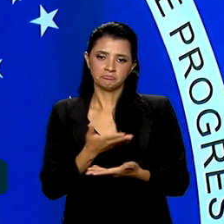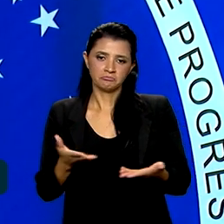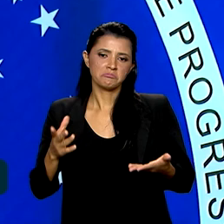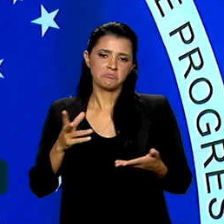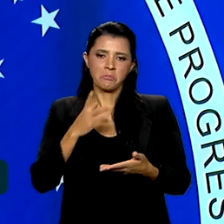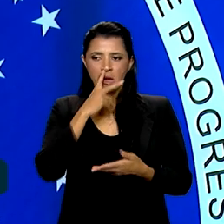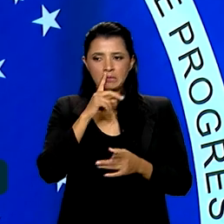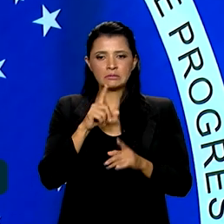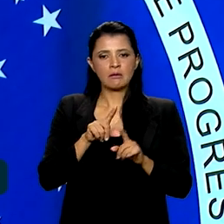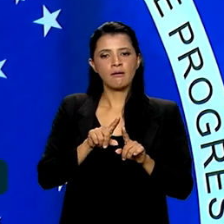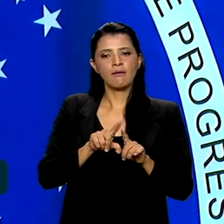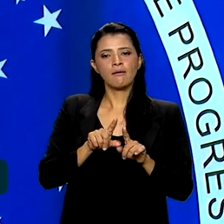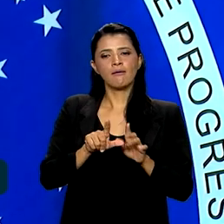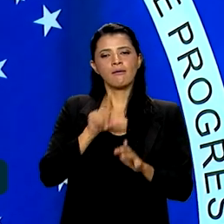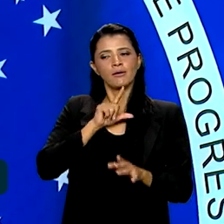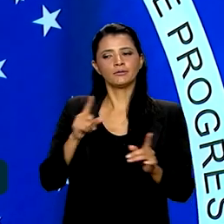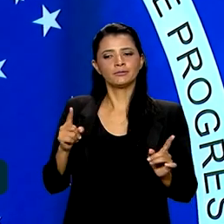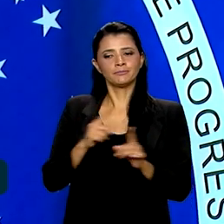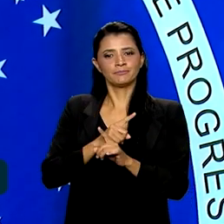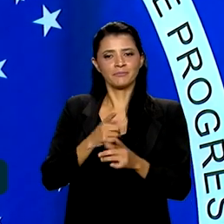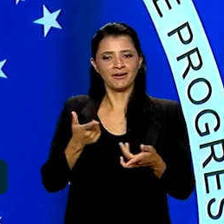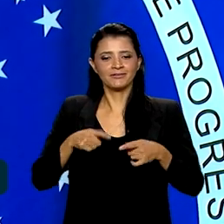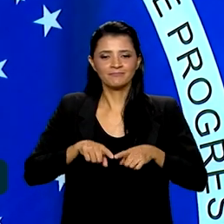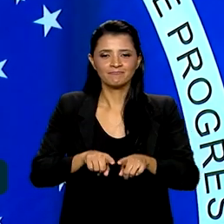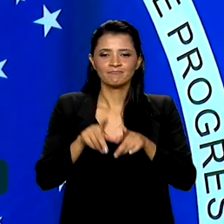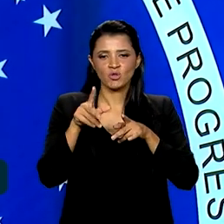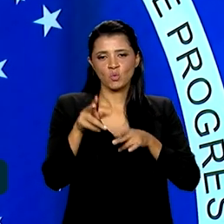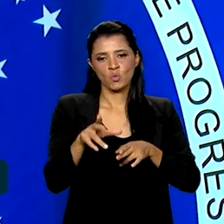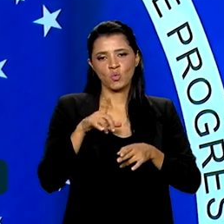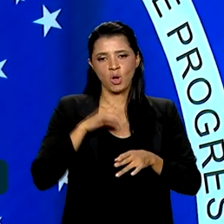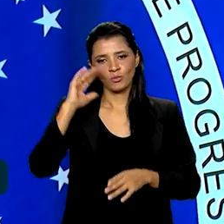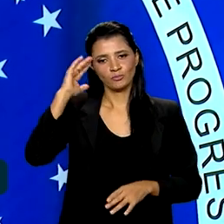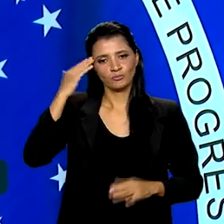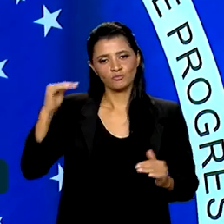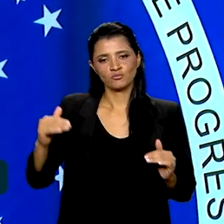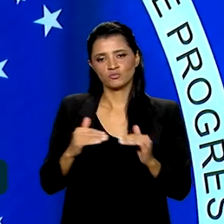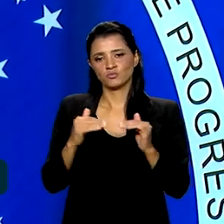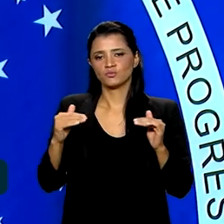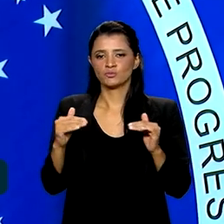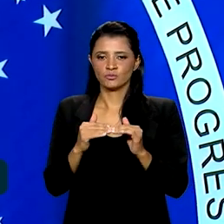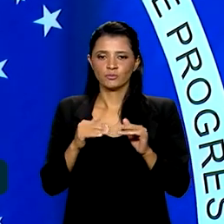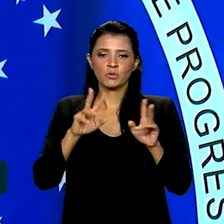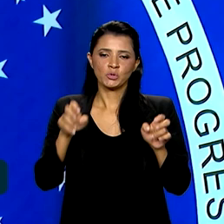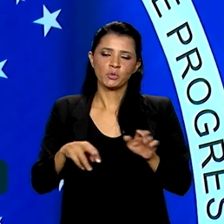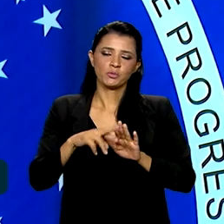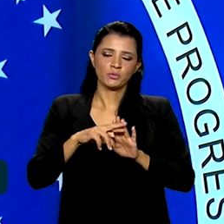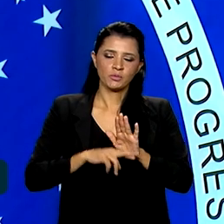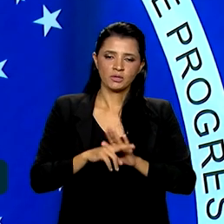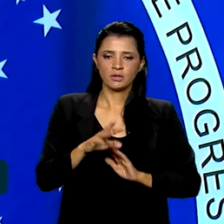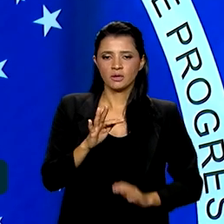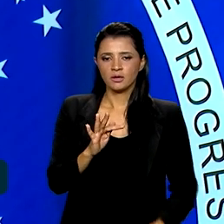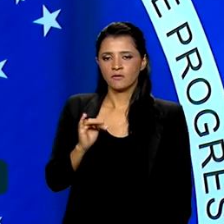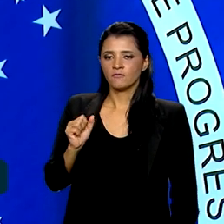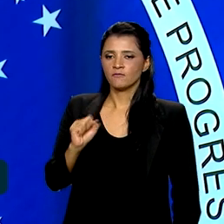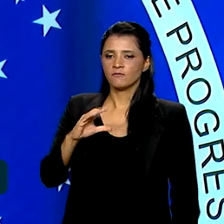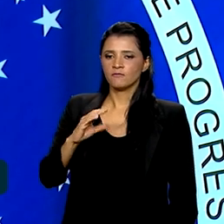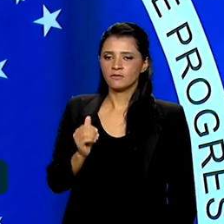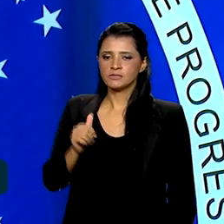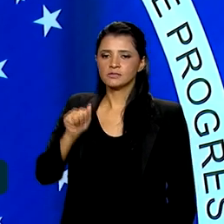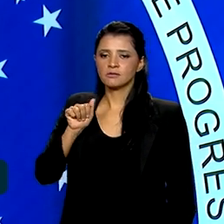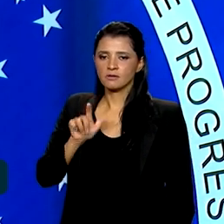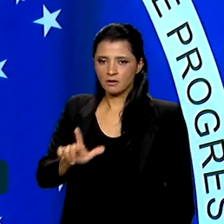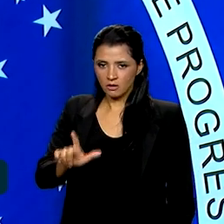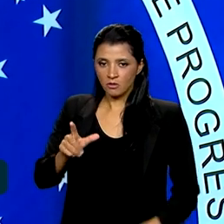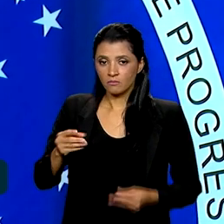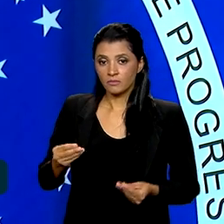pareciam antagônicas na direção de um entendimento sobre uma regra fiscal que desse à sociedade